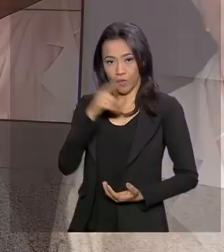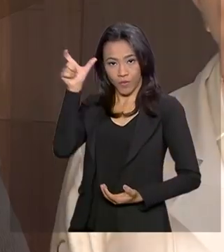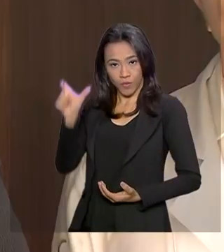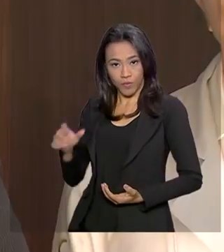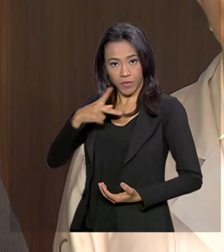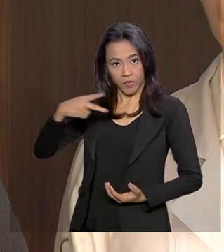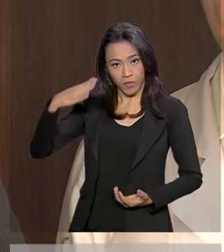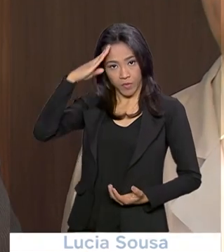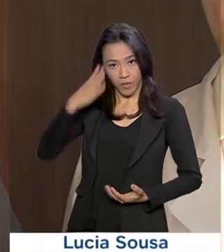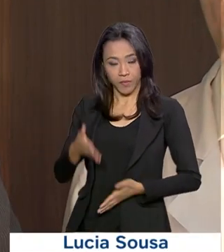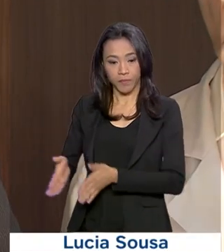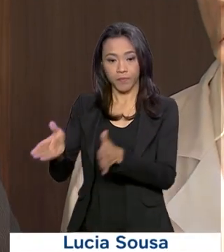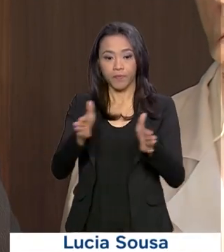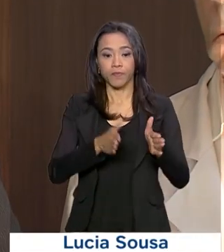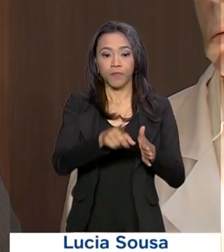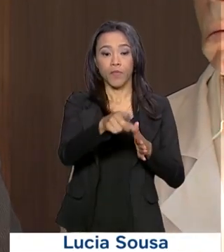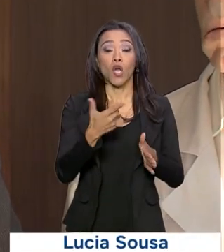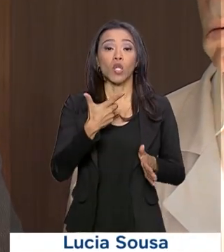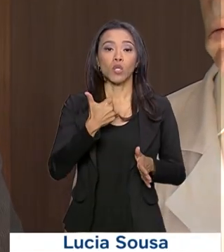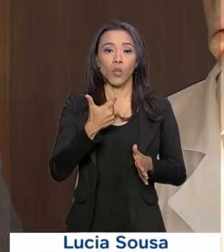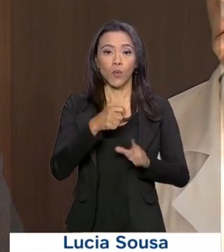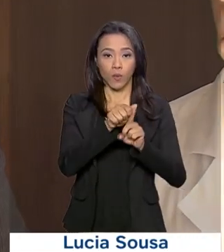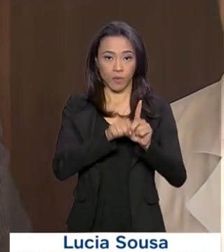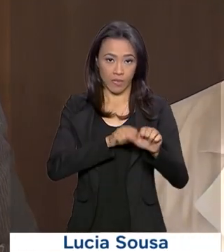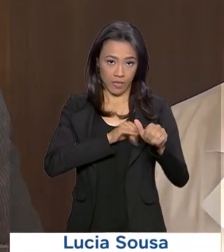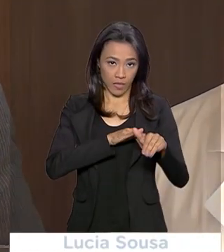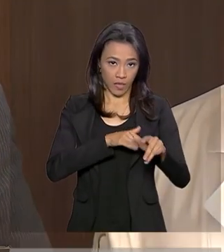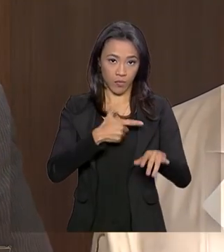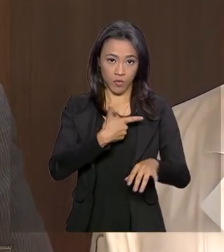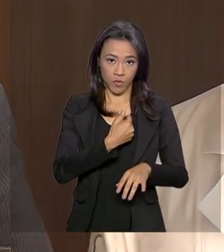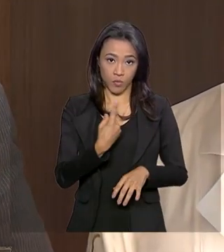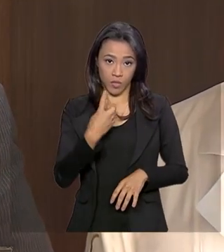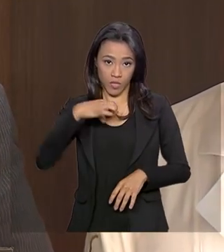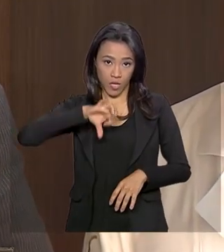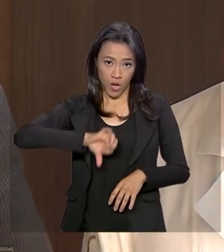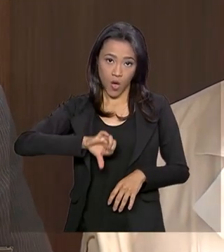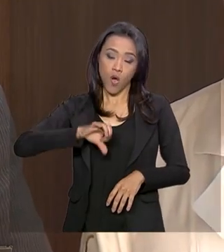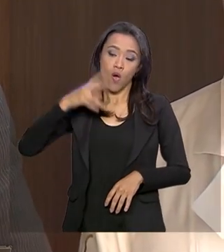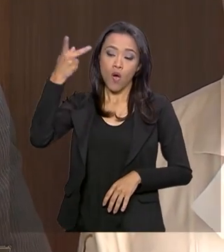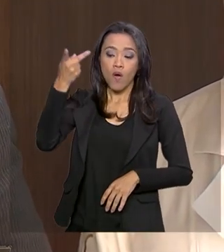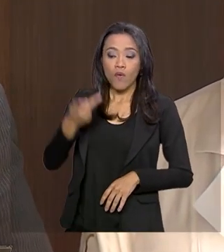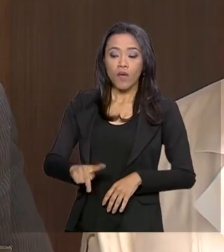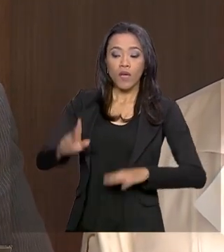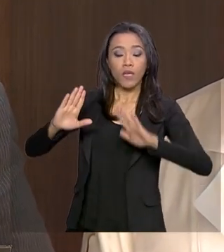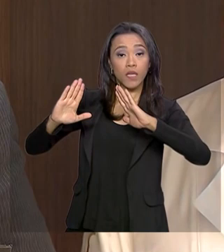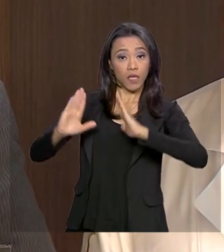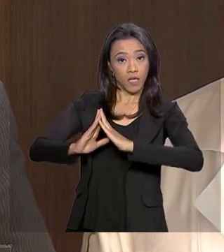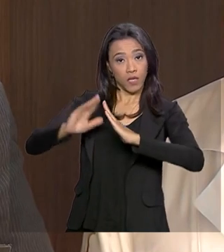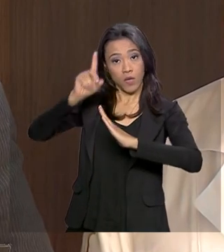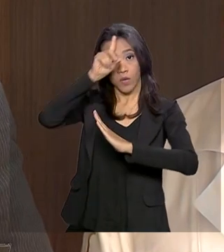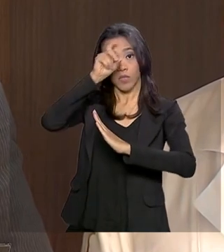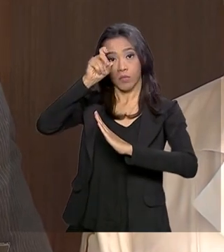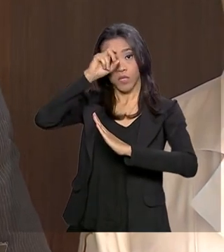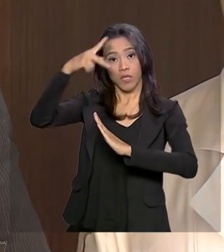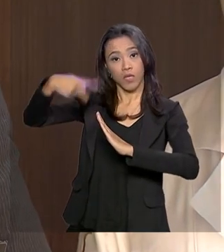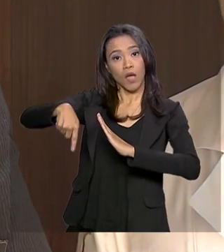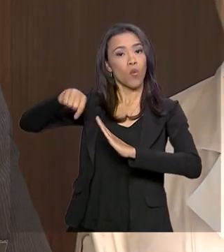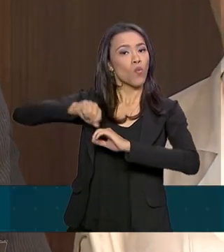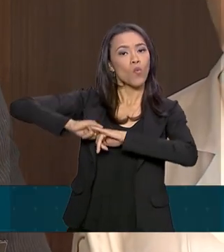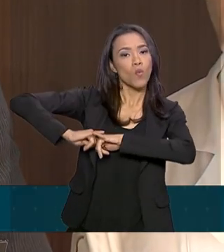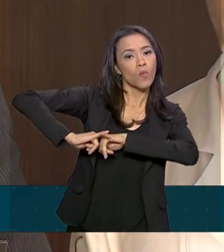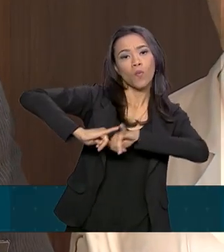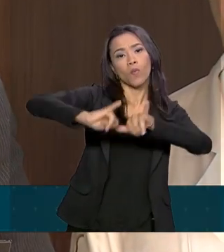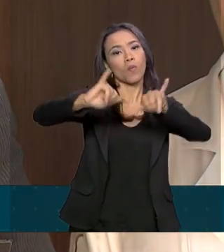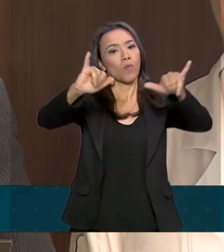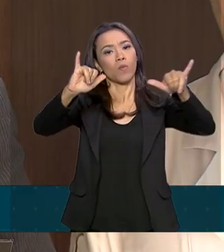Do dia 12 de setembro de 2019, o Hospital Vila Nova Star informa que o senhor presidente da